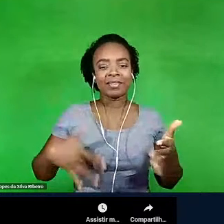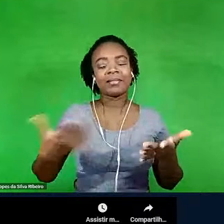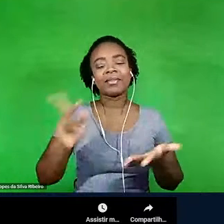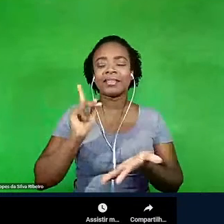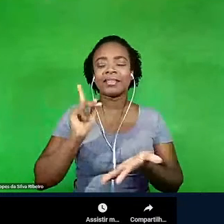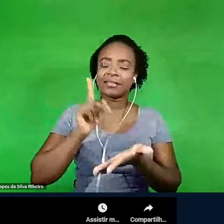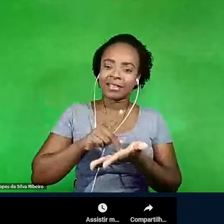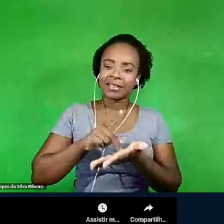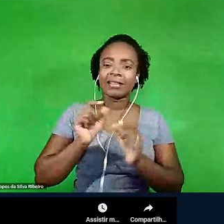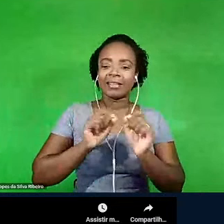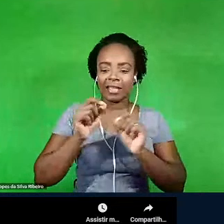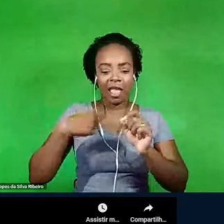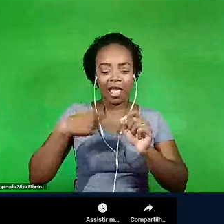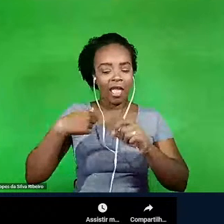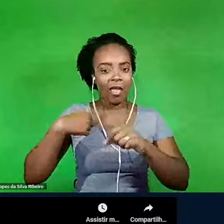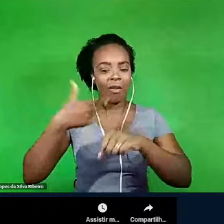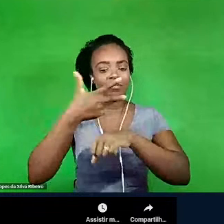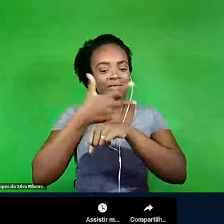quando eu estava gravando, eu,